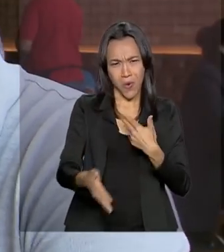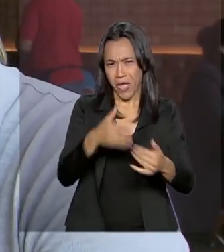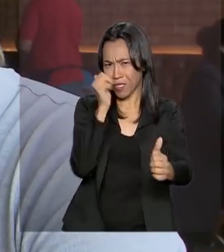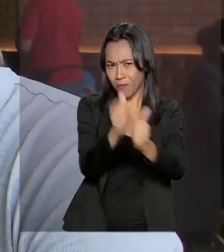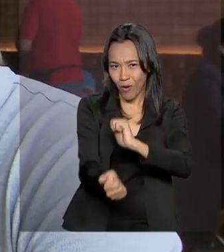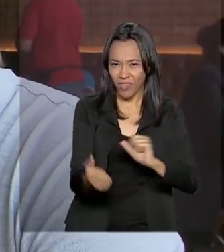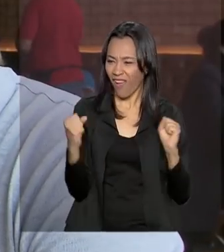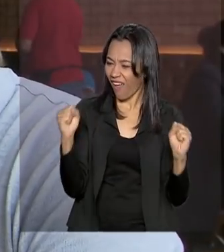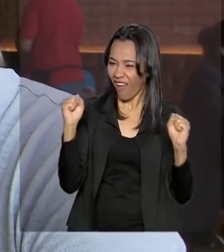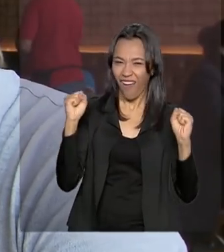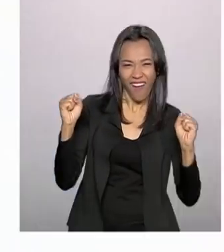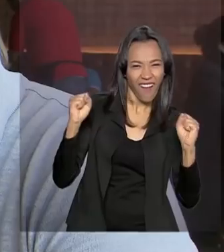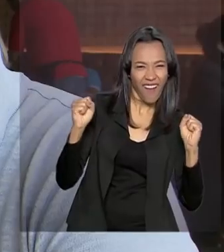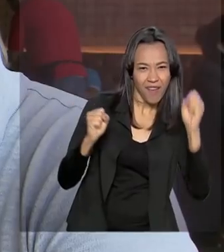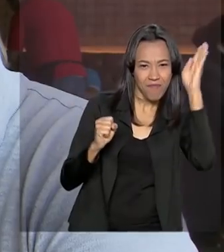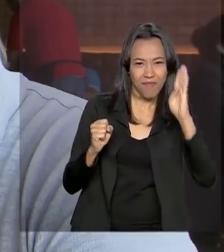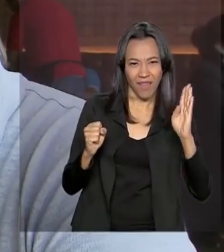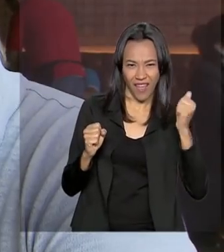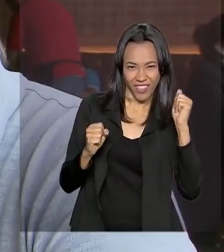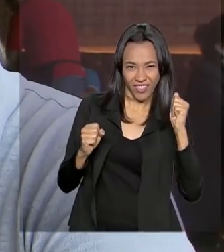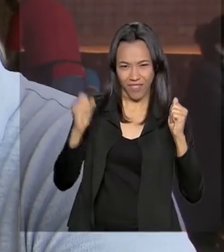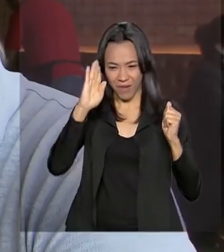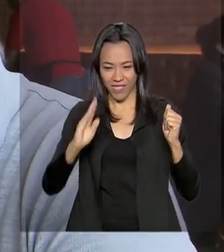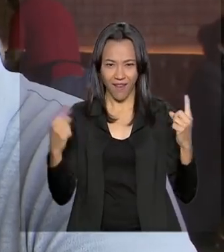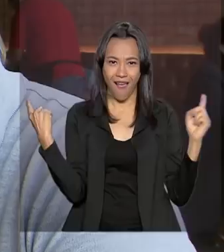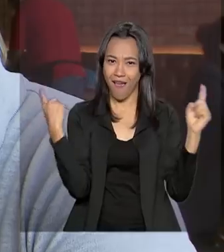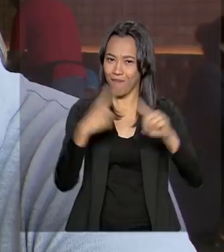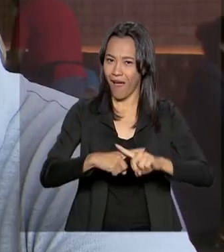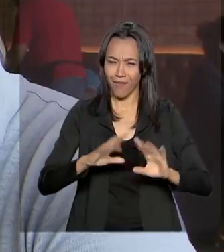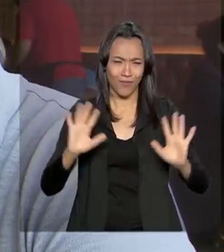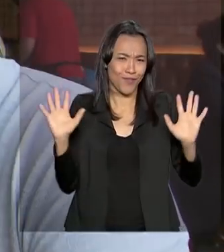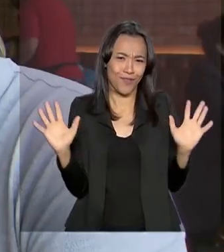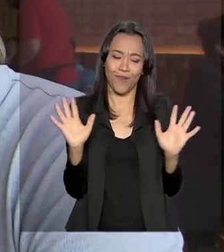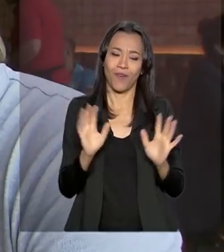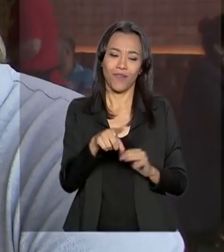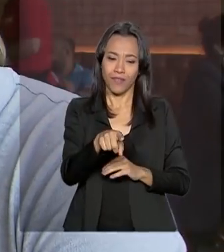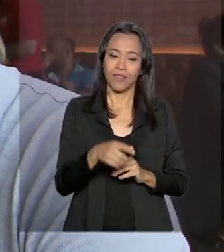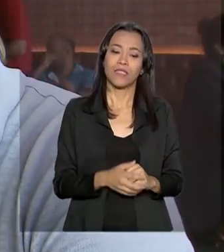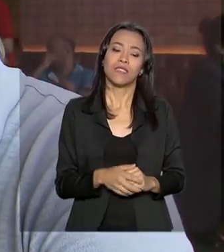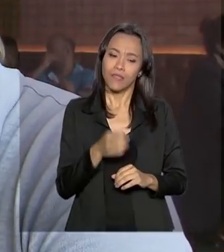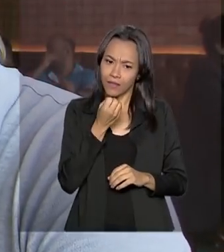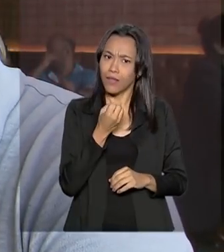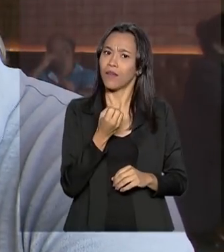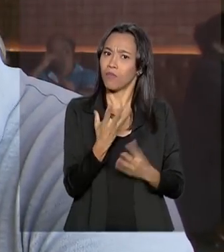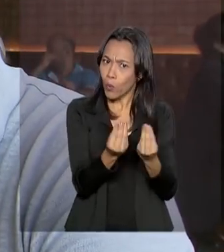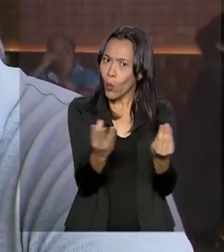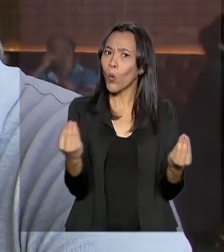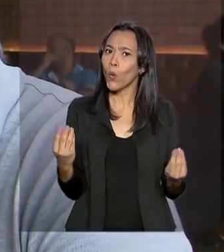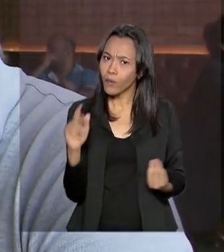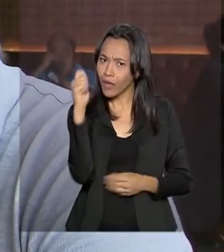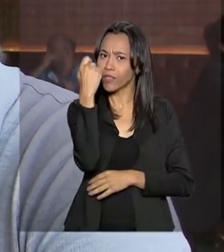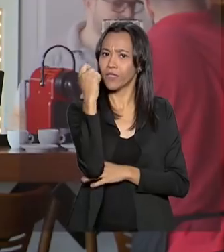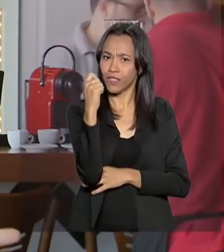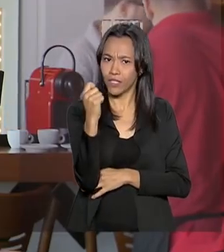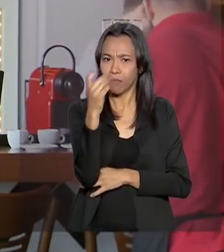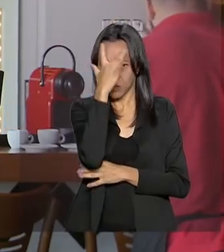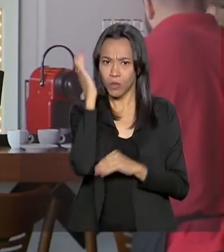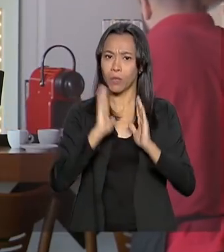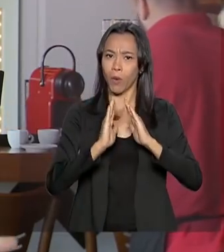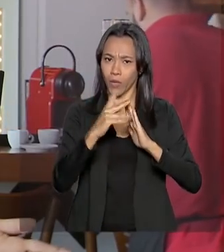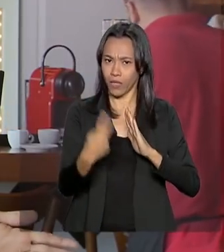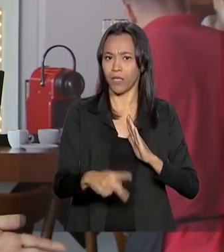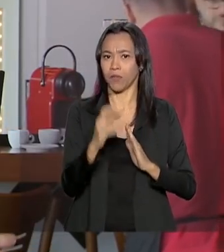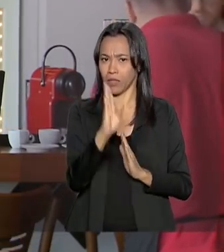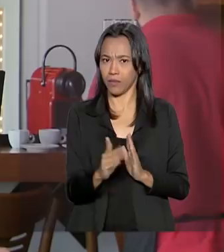coisa, a gente quer ganhar, né, Brasil-Argentina. A adaptação foi bem tranquila, tem muito, ou bastante argentino também aqui no Brasil em geral. Agora o